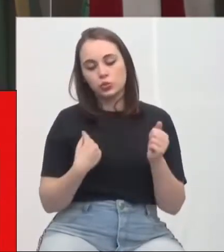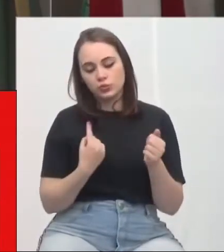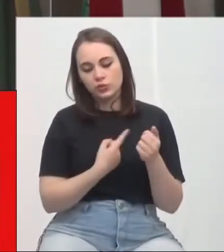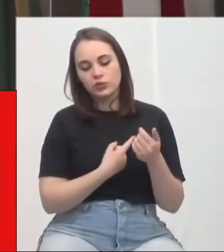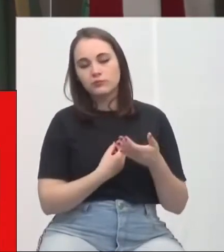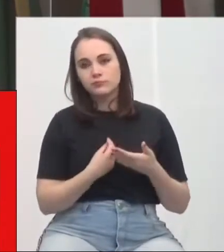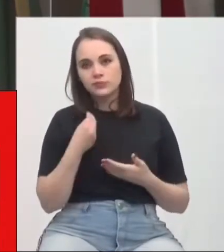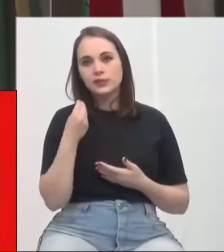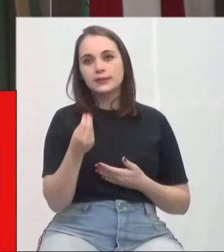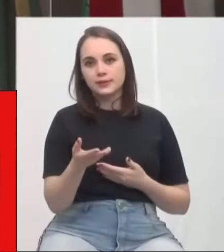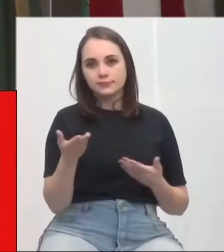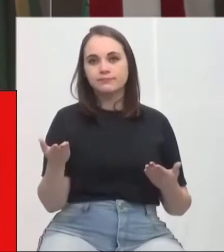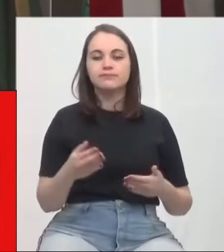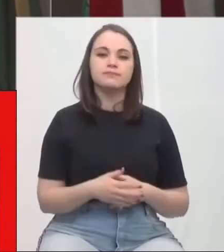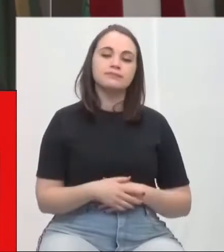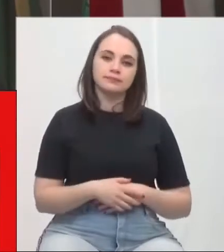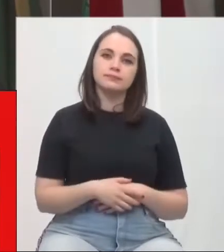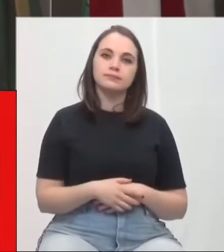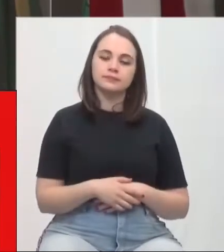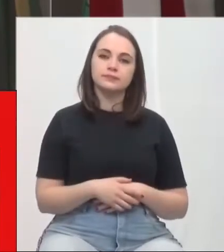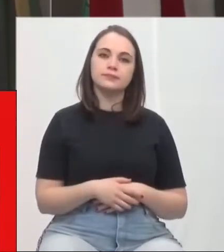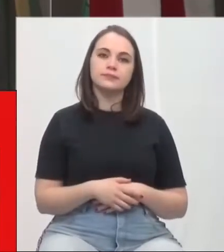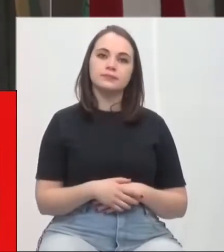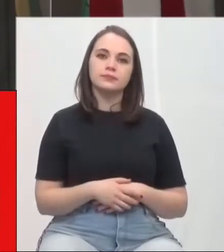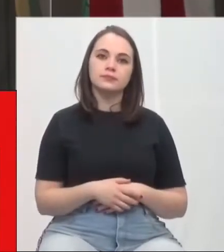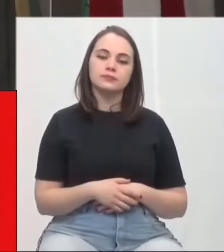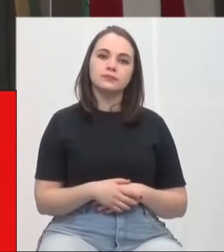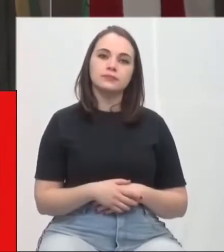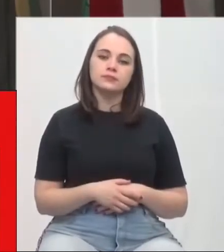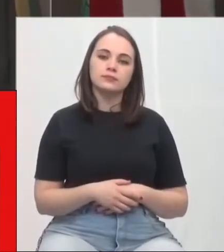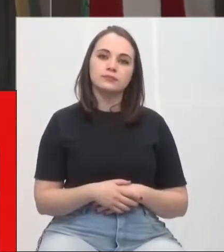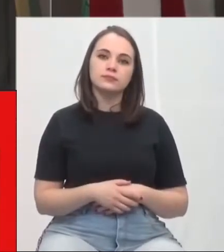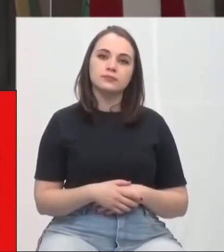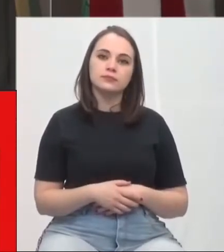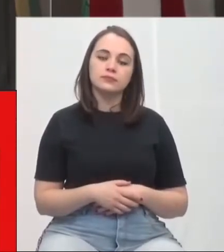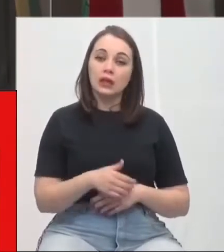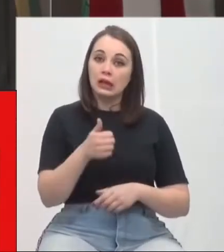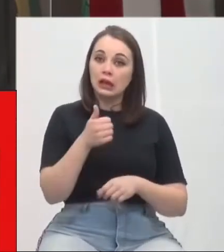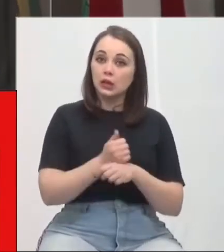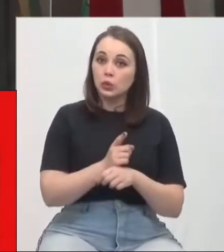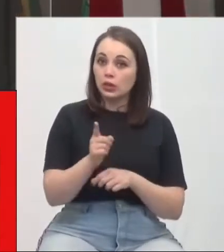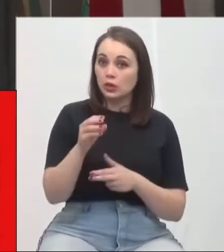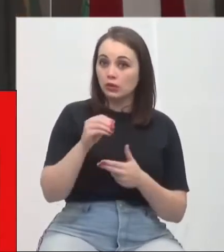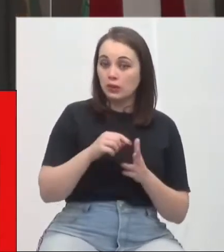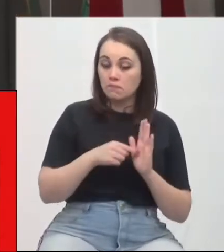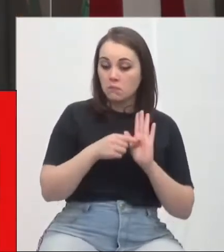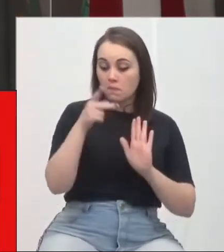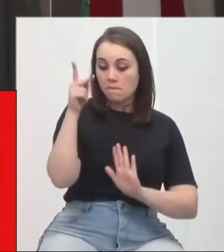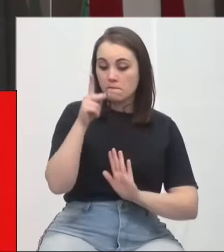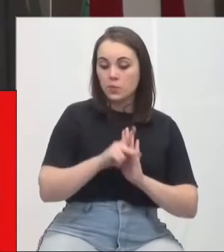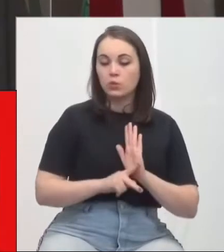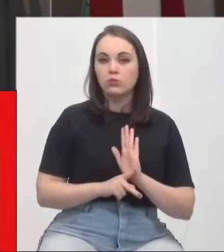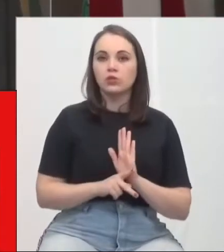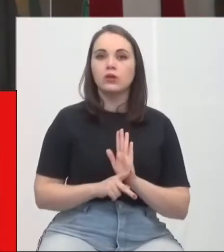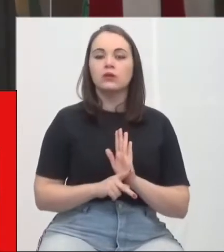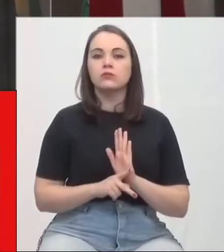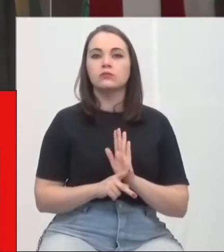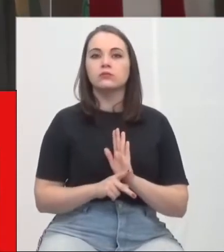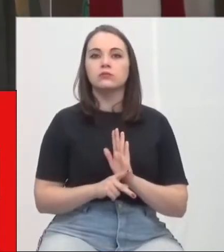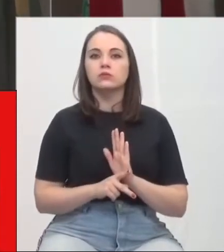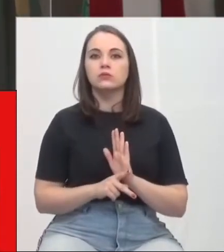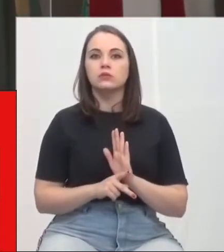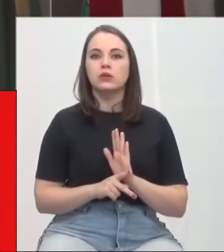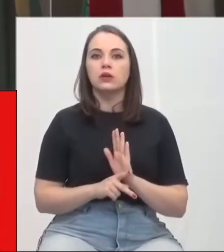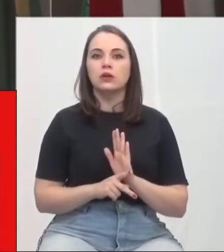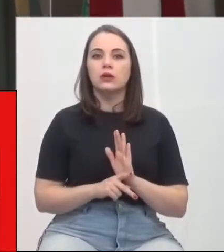aonde a reitora, a nossa reitora, apresentou um projeto de ampliação das